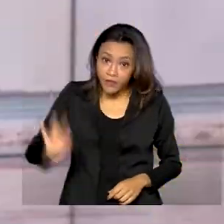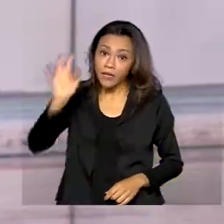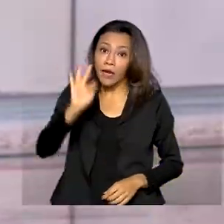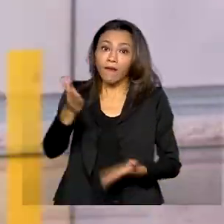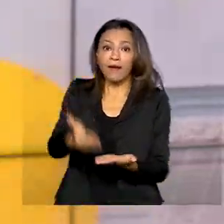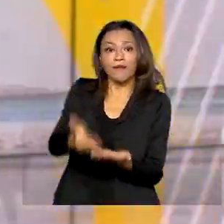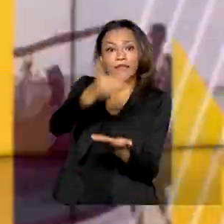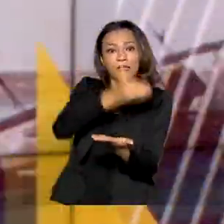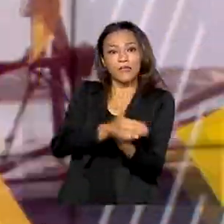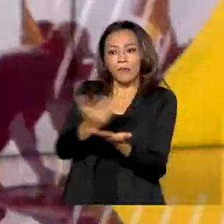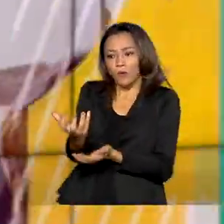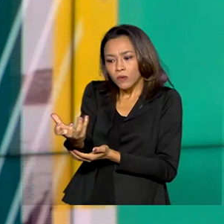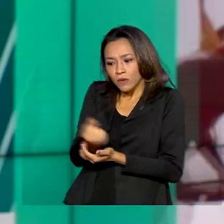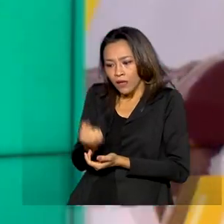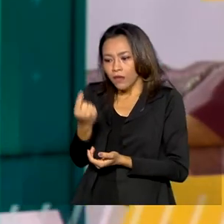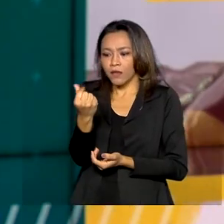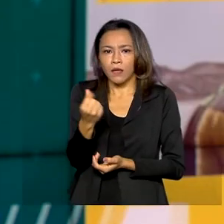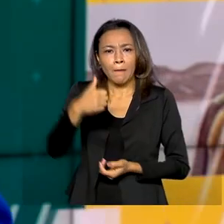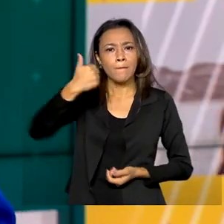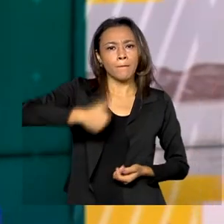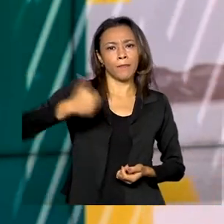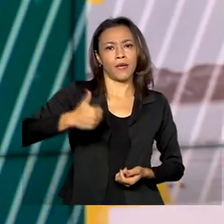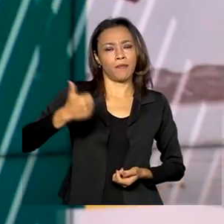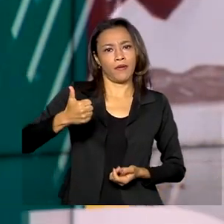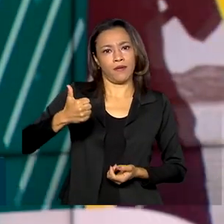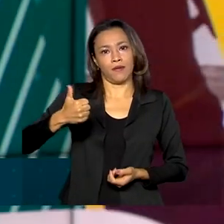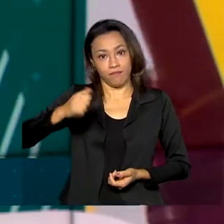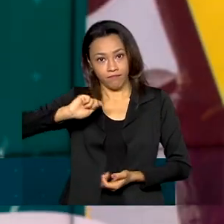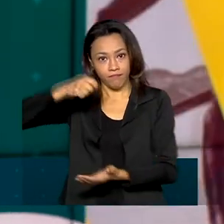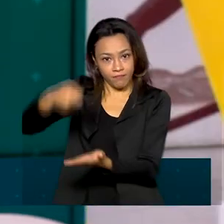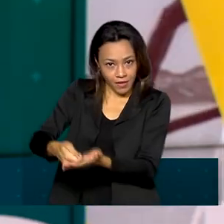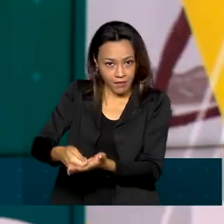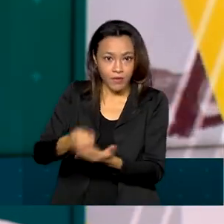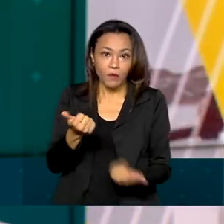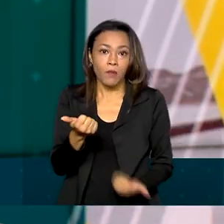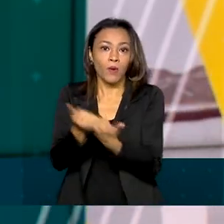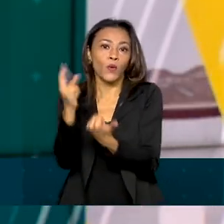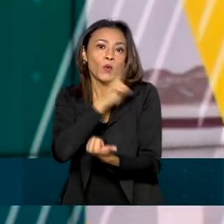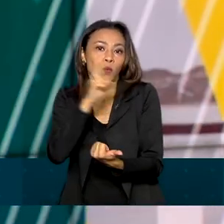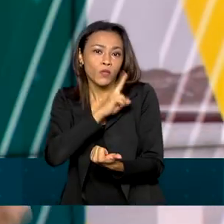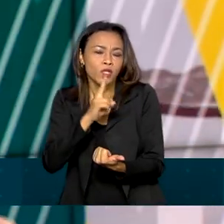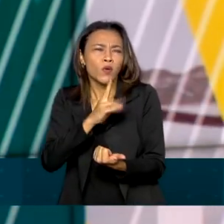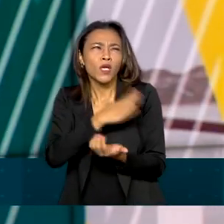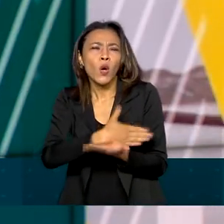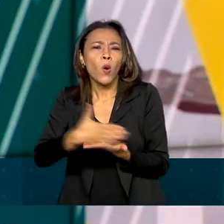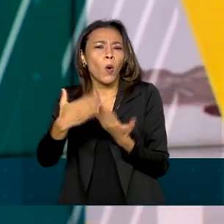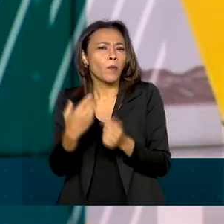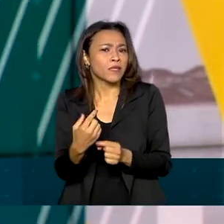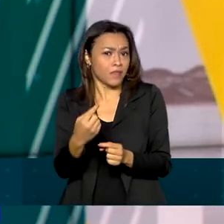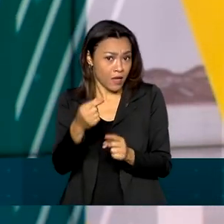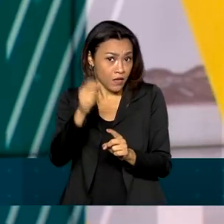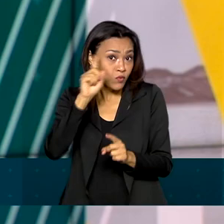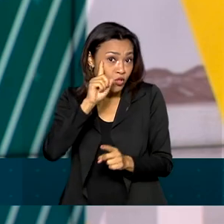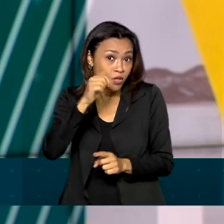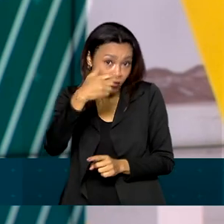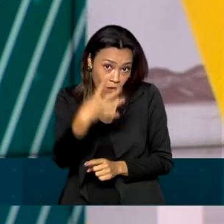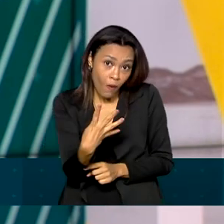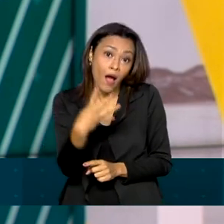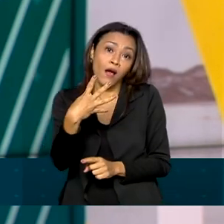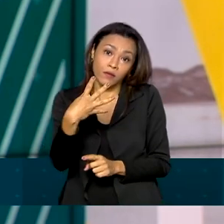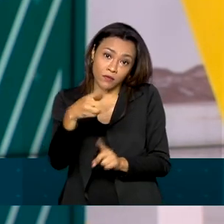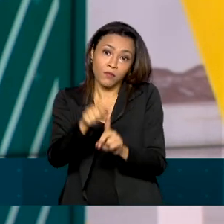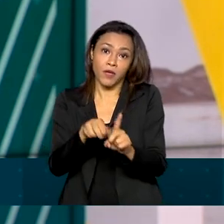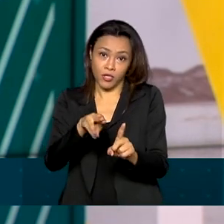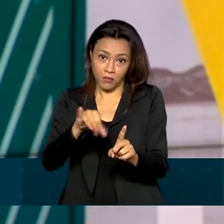saque em dinheiro da primeira parcela do auxílio emergencial. A retirada do benefício começaria no dia 4 de maio, mas agora foi